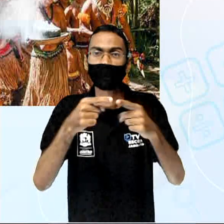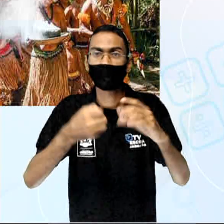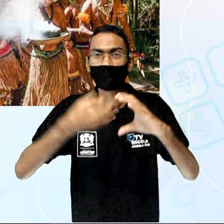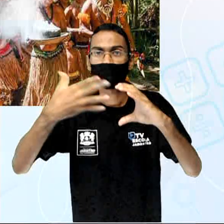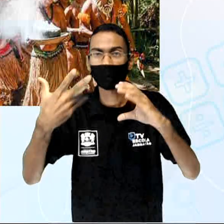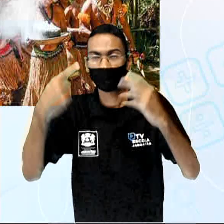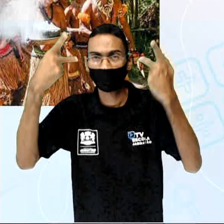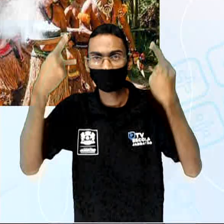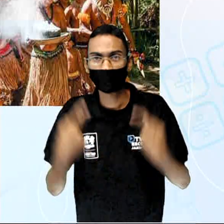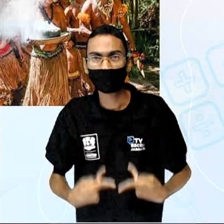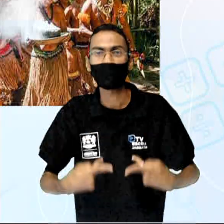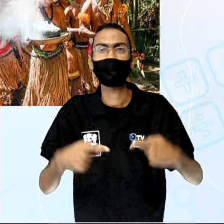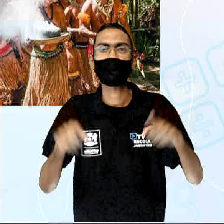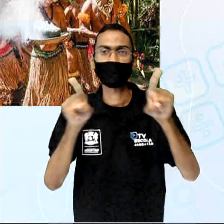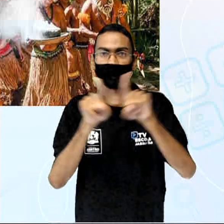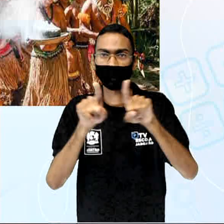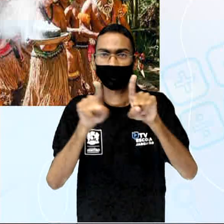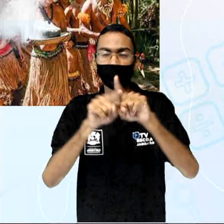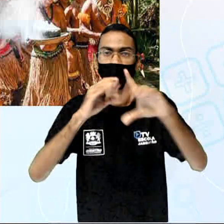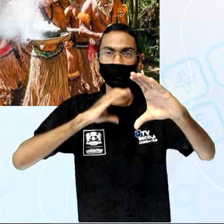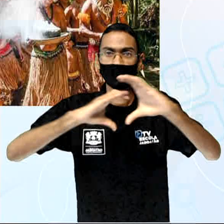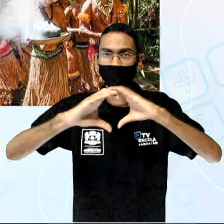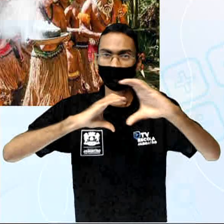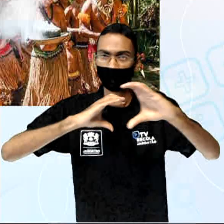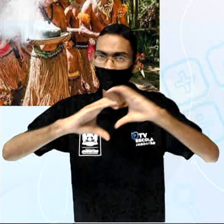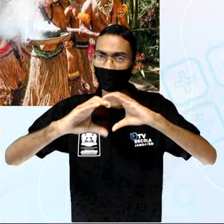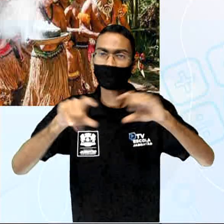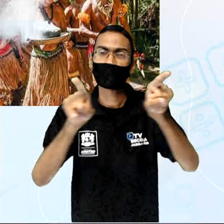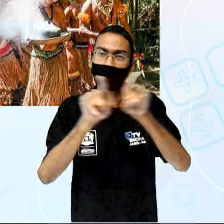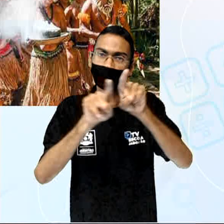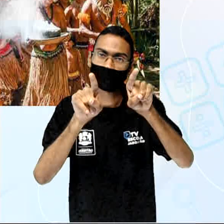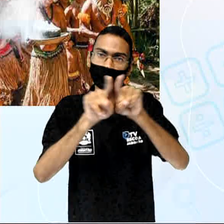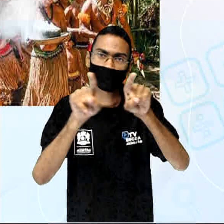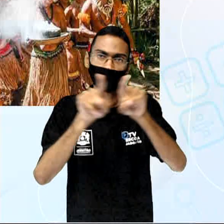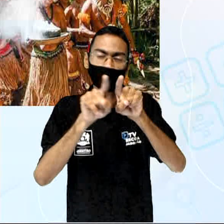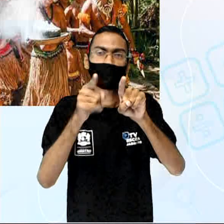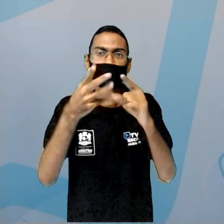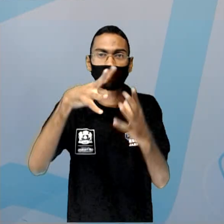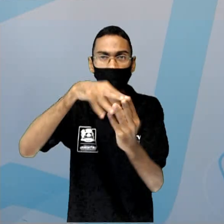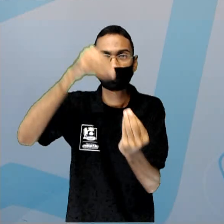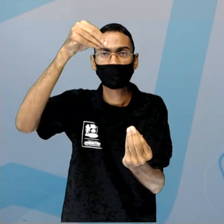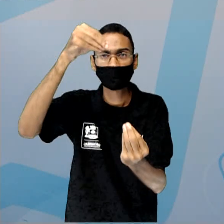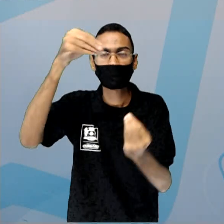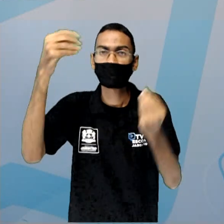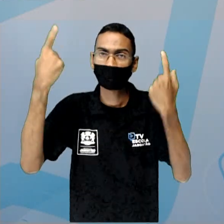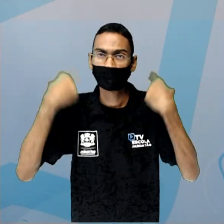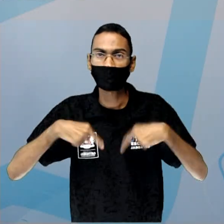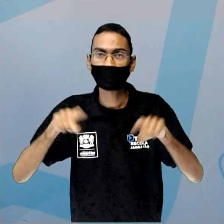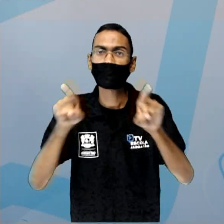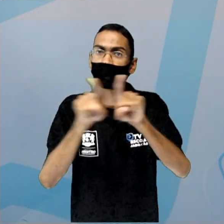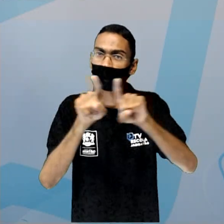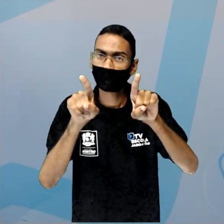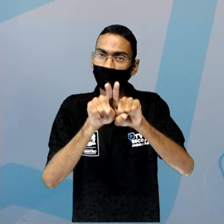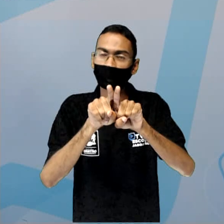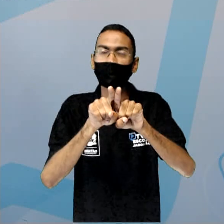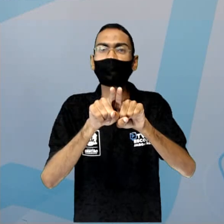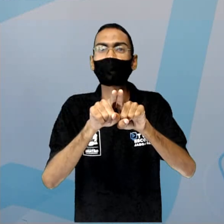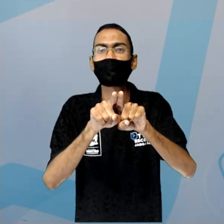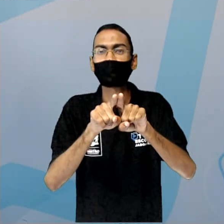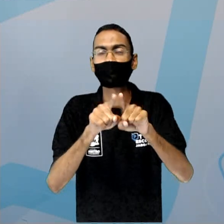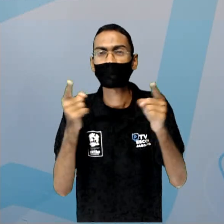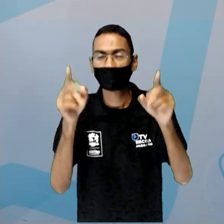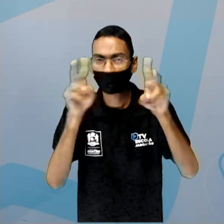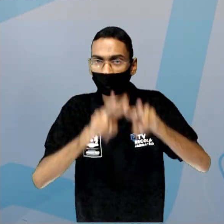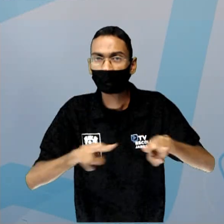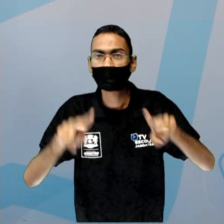a mediunidade como forma de comunicação entre as esferas física e espiritual. Então, veja que alguns elementos, eles perpassam, né?